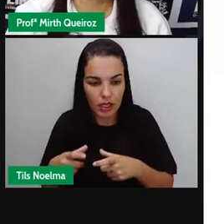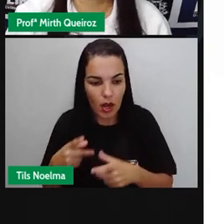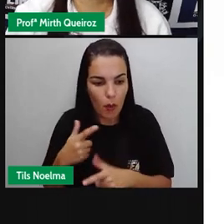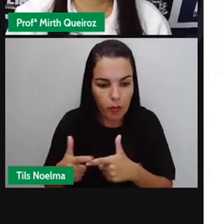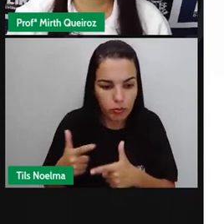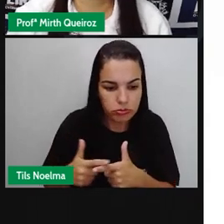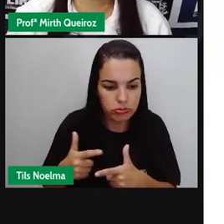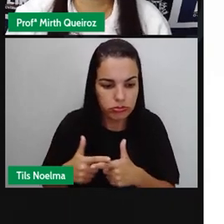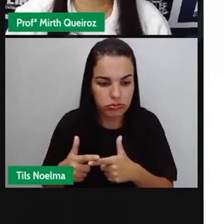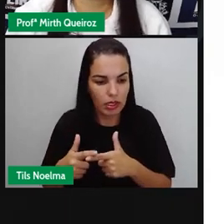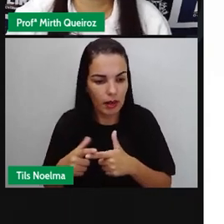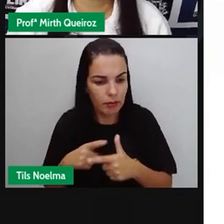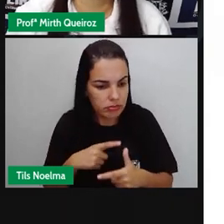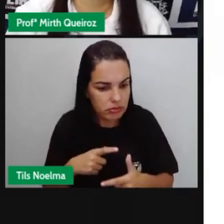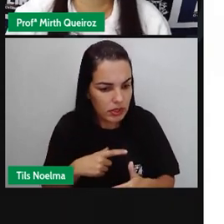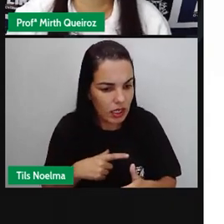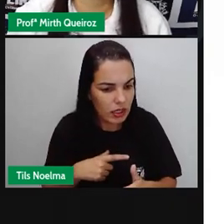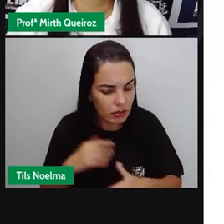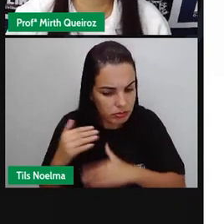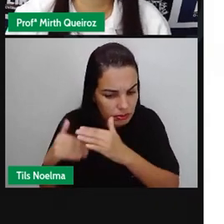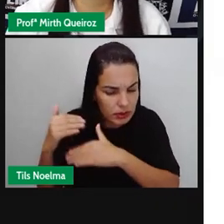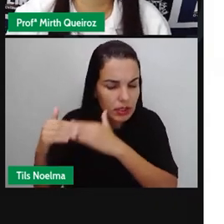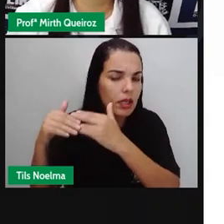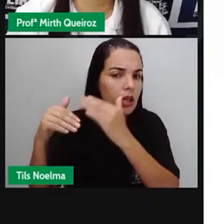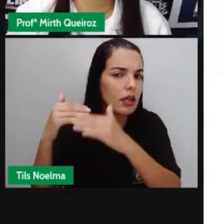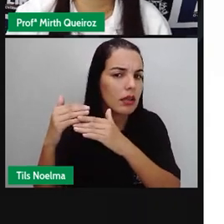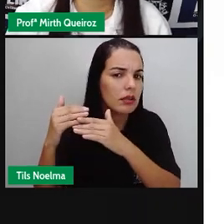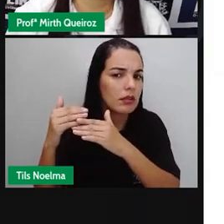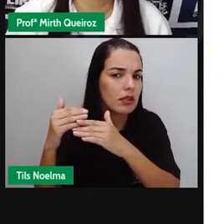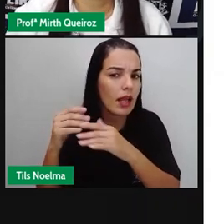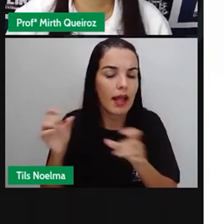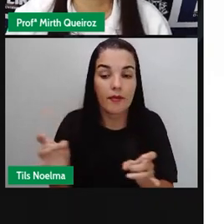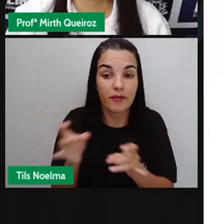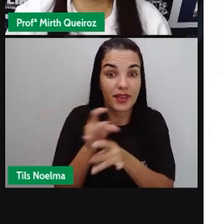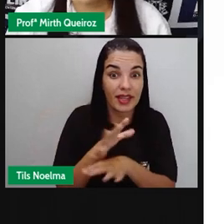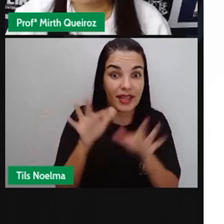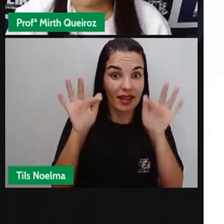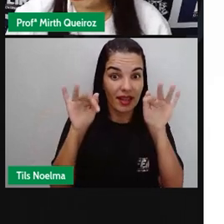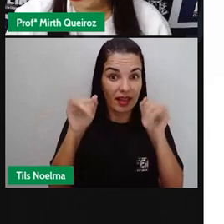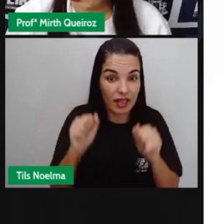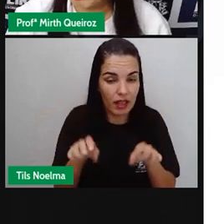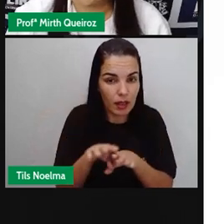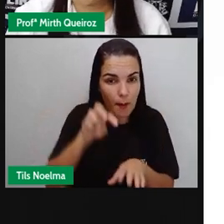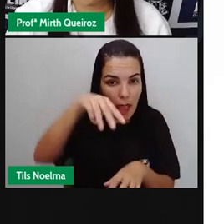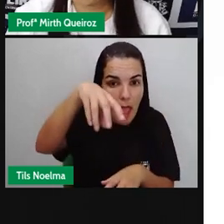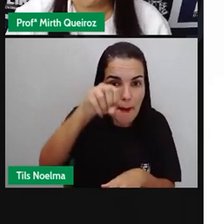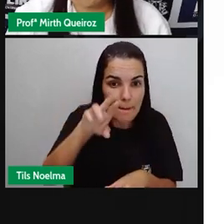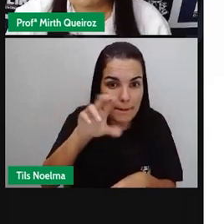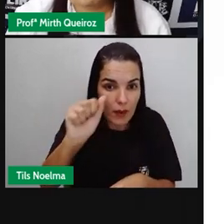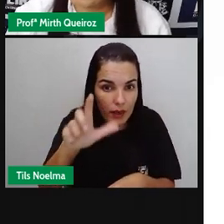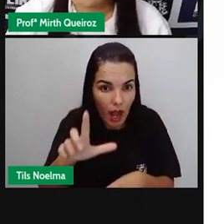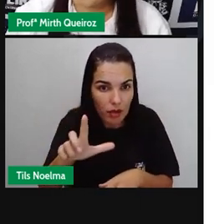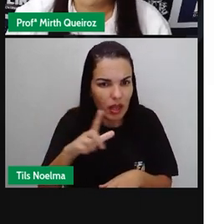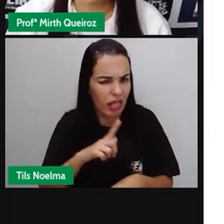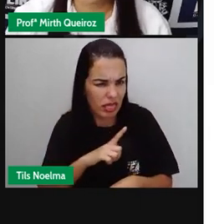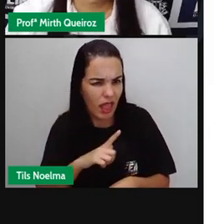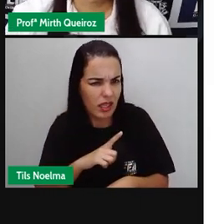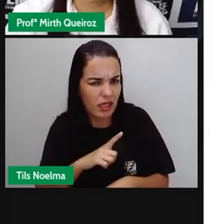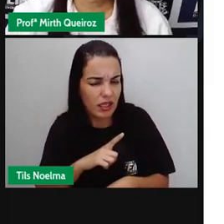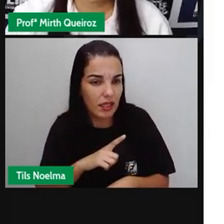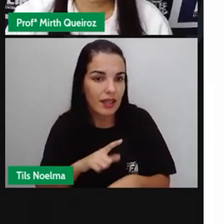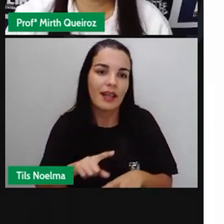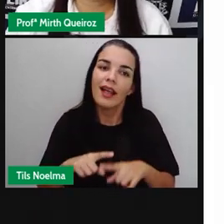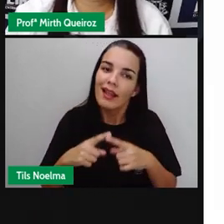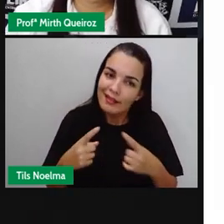ações desenvolvidas Em torno dele Para uma possível Resolução E uma moral De história Apresenta isso